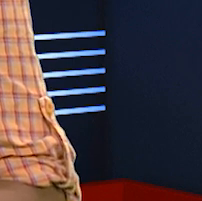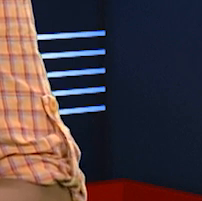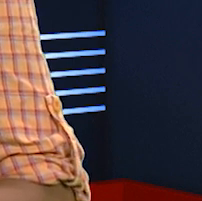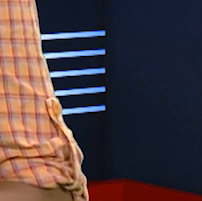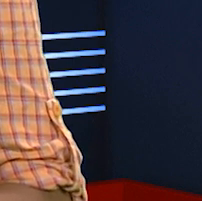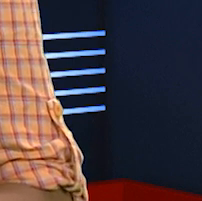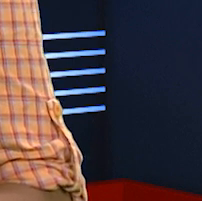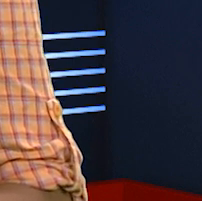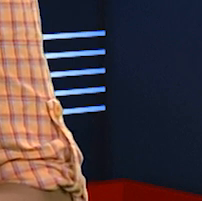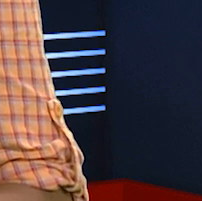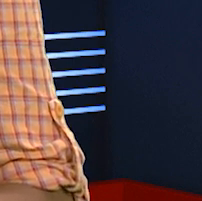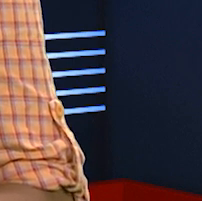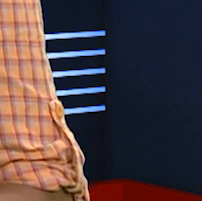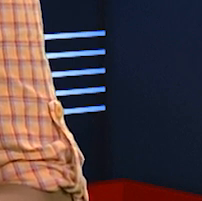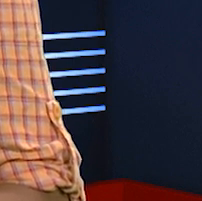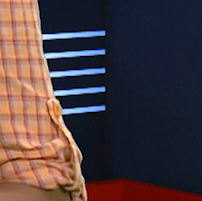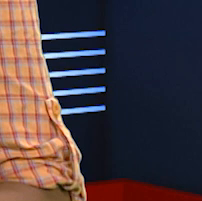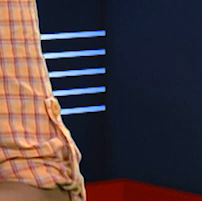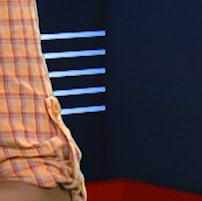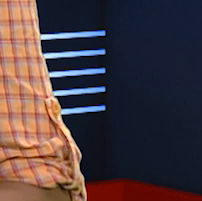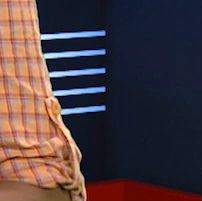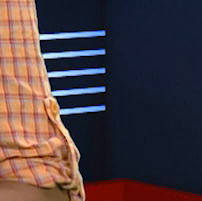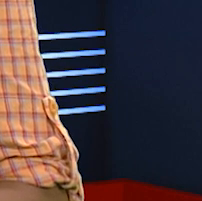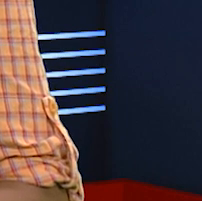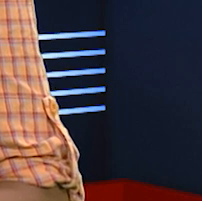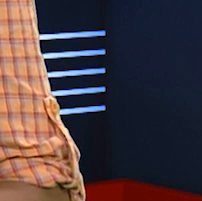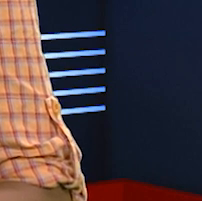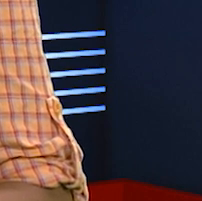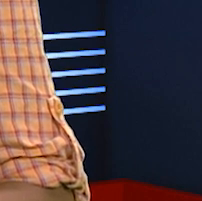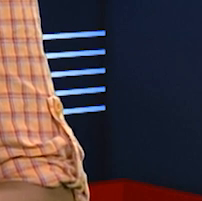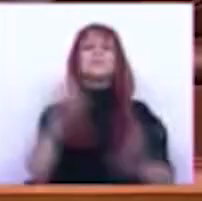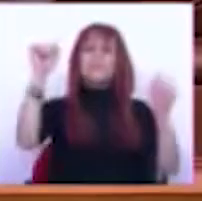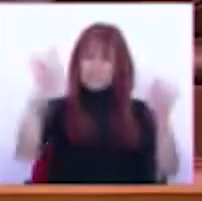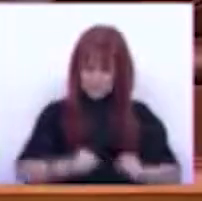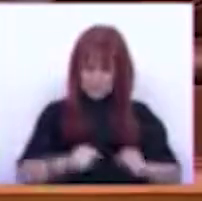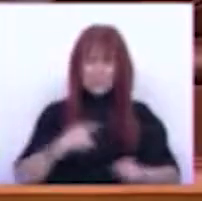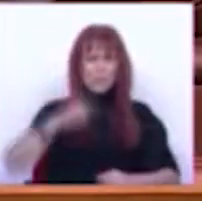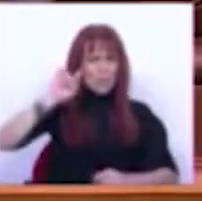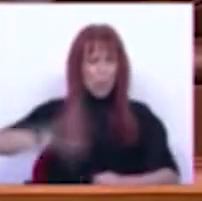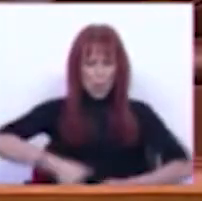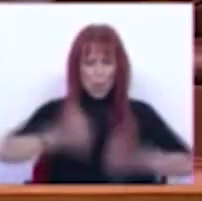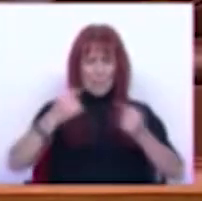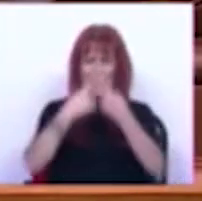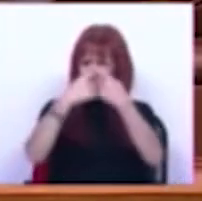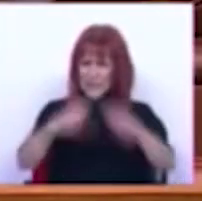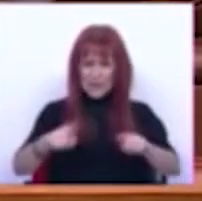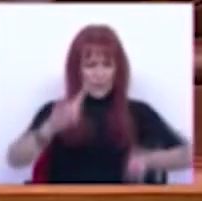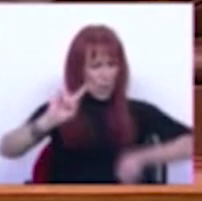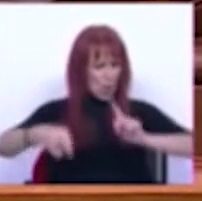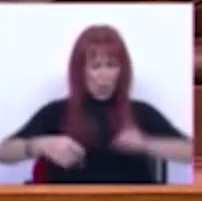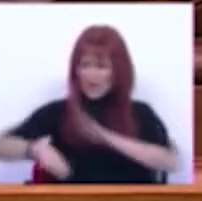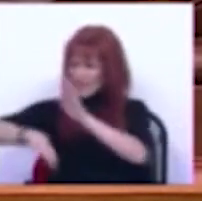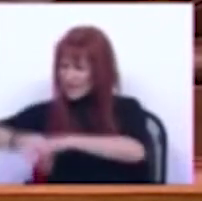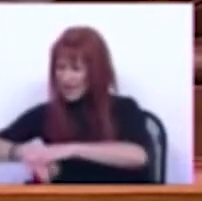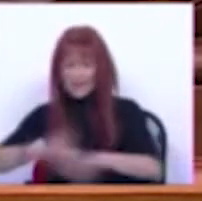salentou a adoção de medidas para mitigar a subida de preços Sabemos bem a diferença entre a